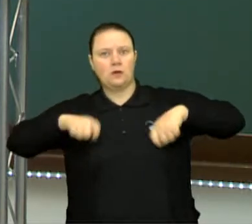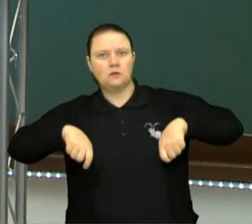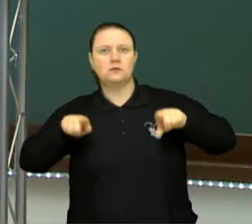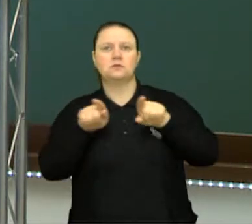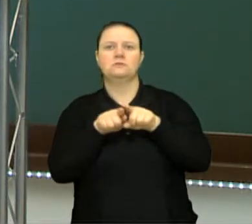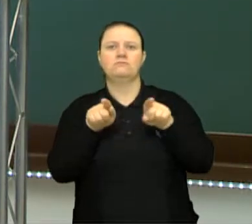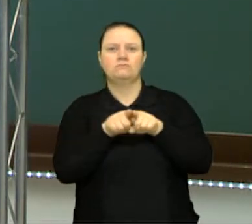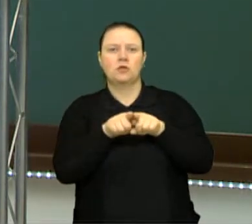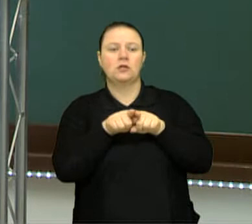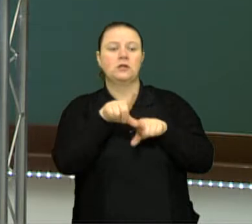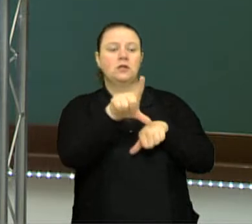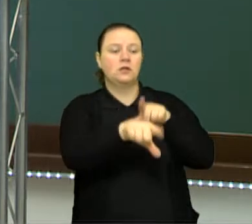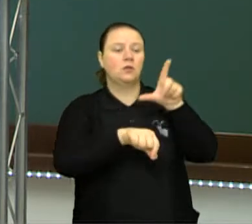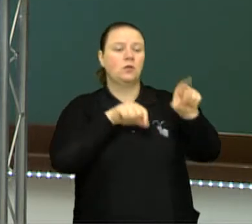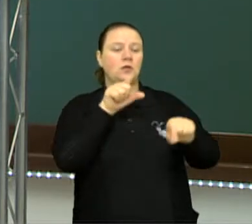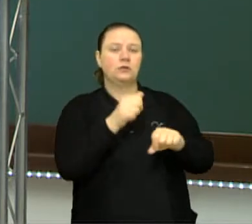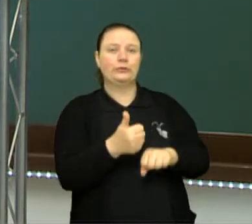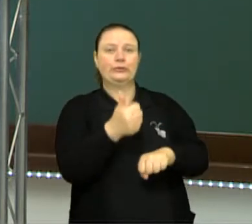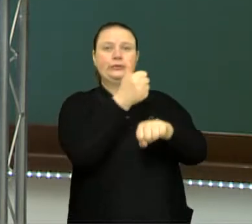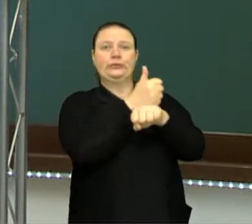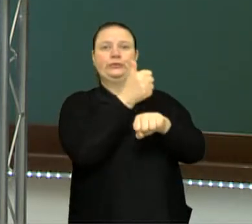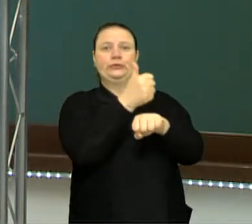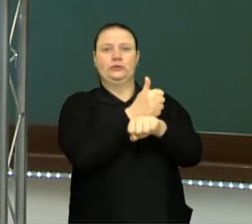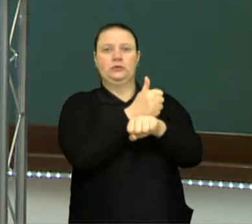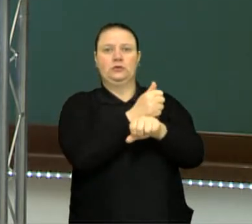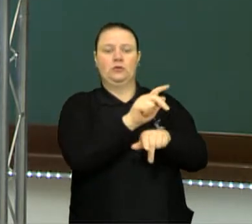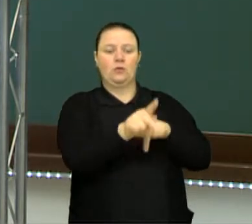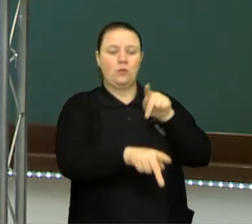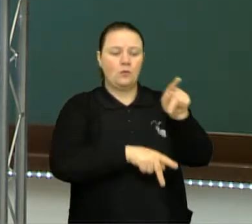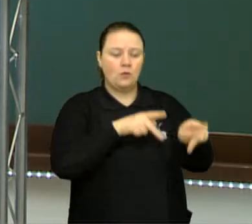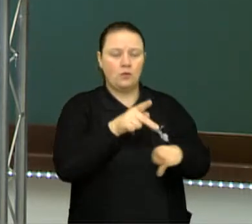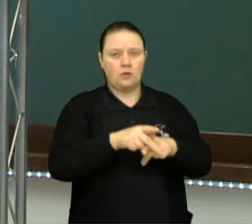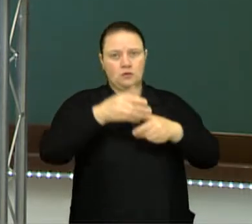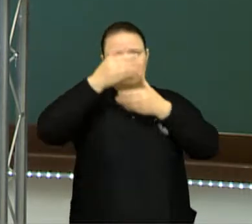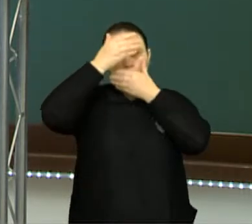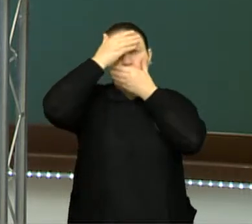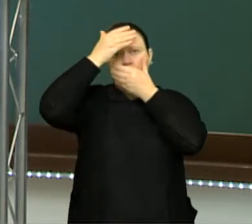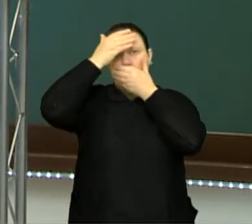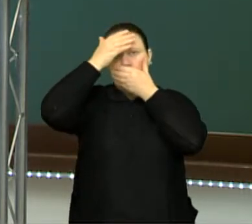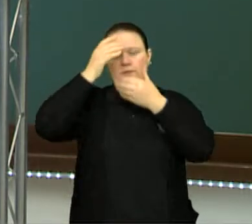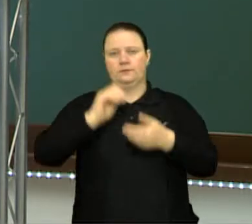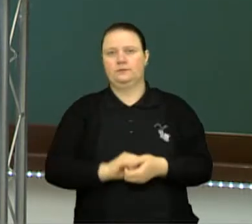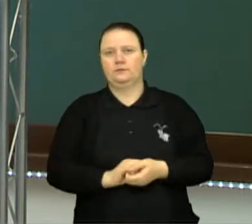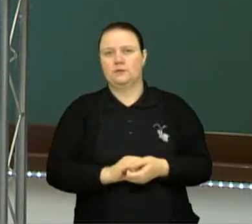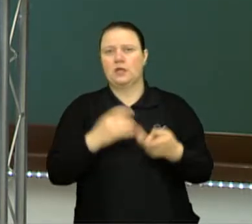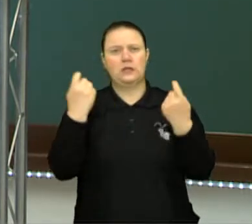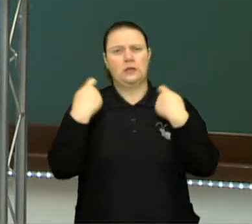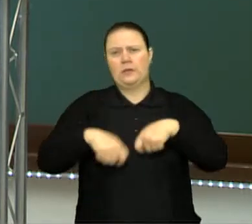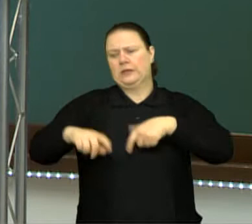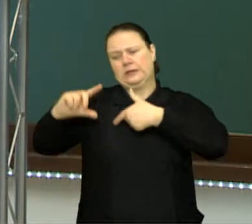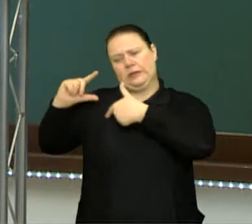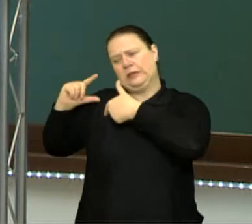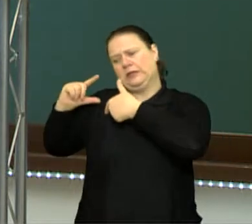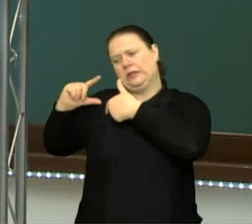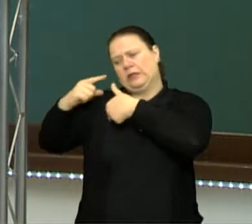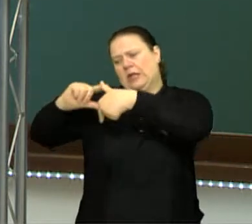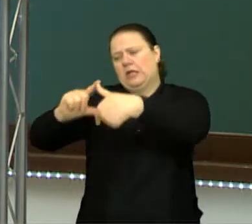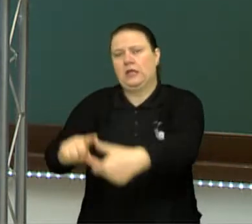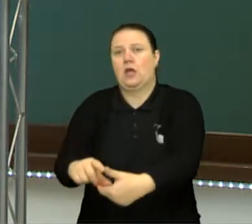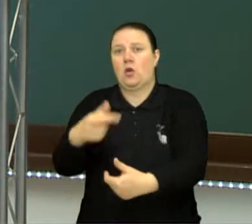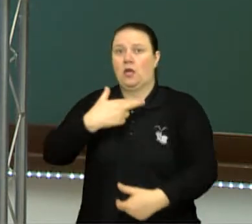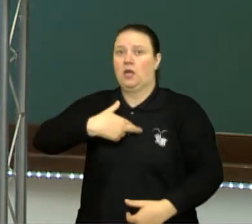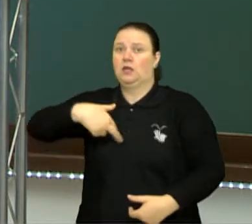e esse chefe de estado eleito pelo próprio povo muçulmano e que não tem uma tradição religiosa no